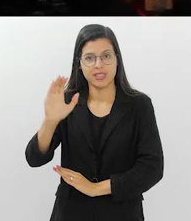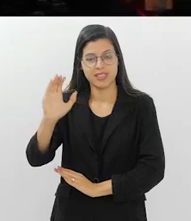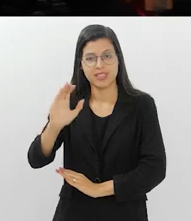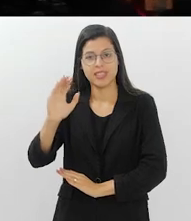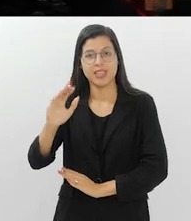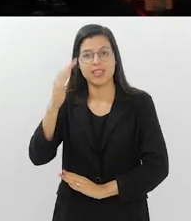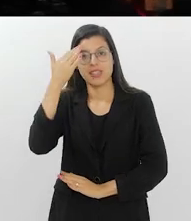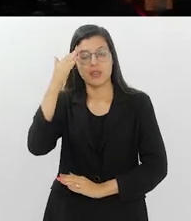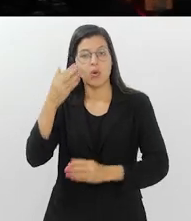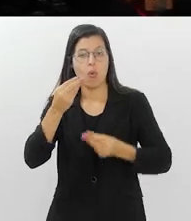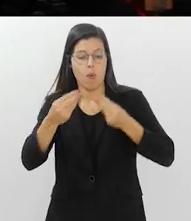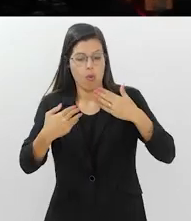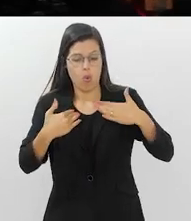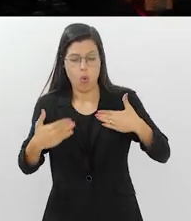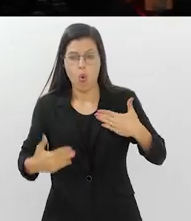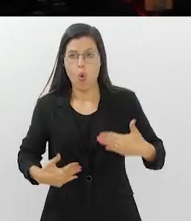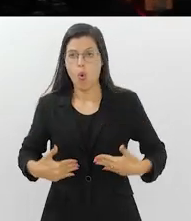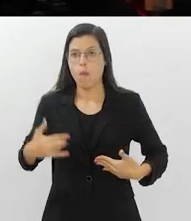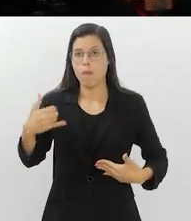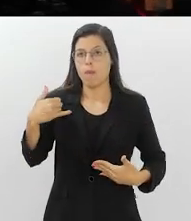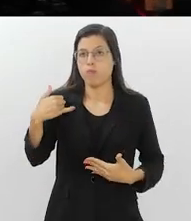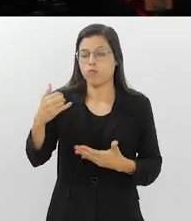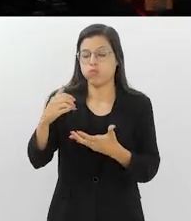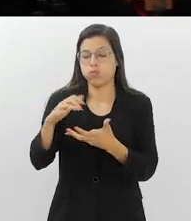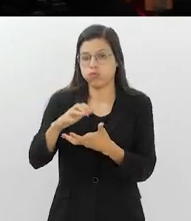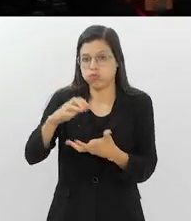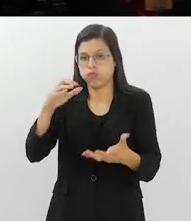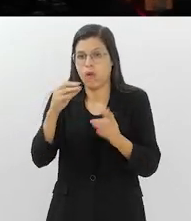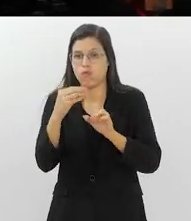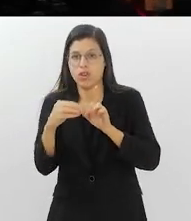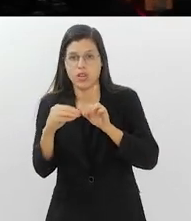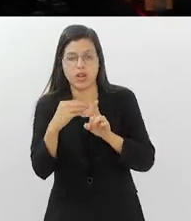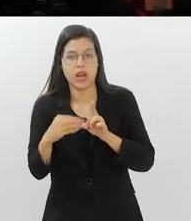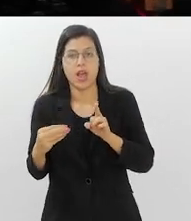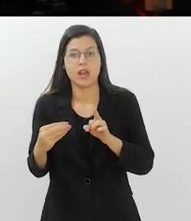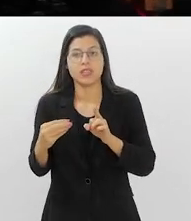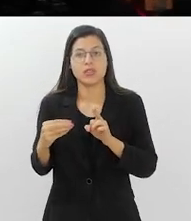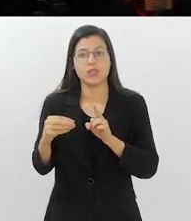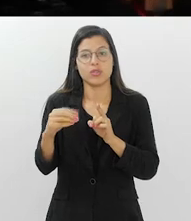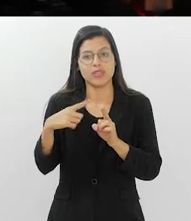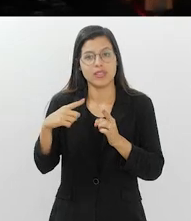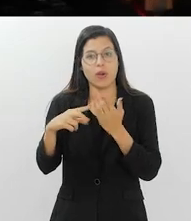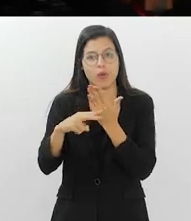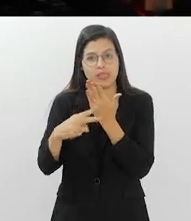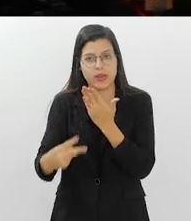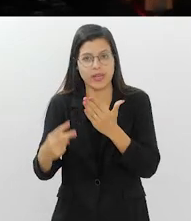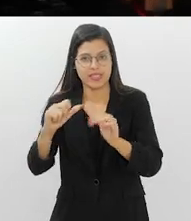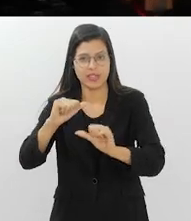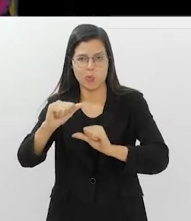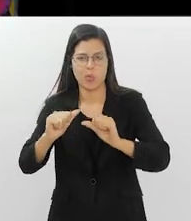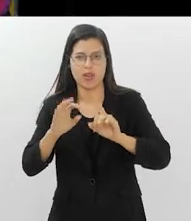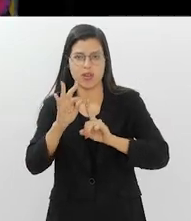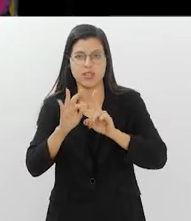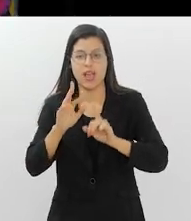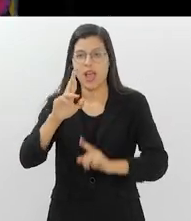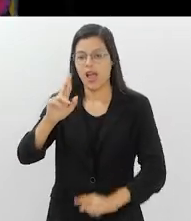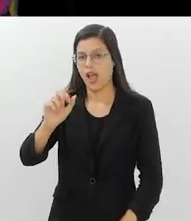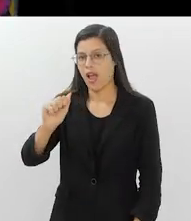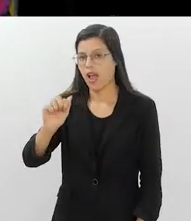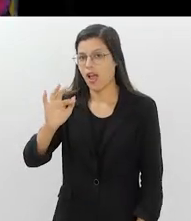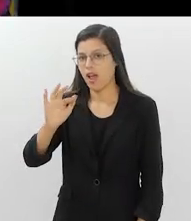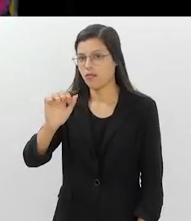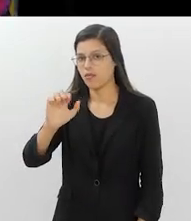como o corpo já fragilizado pela idade lida com essas mudanças, com os nossos entrevistados de hoje. Rafael Figueiredo, é